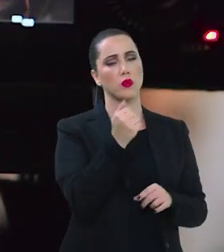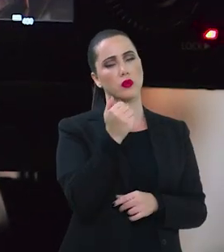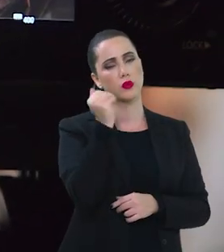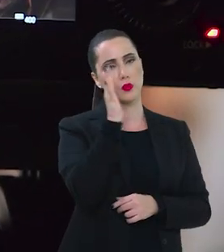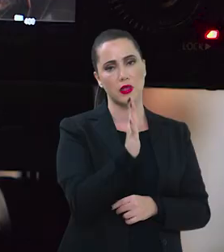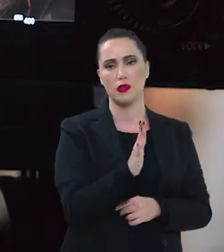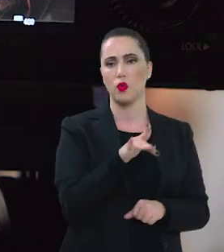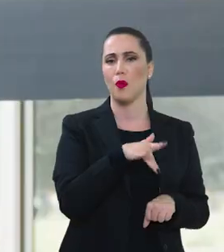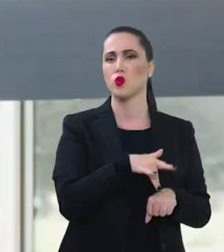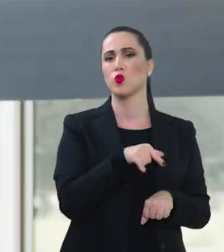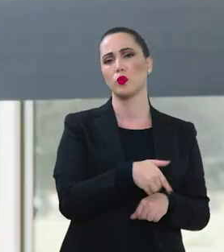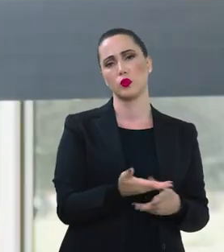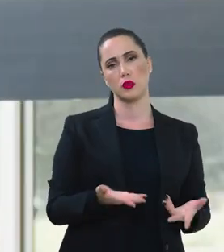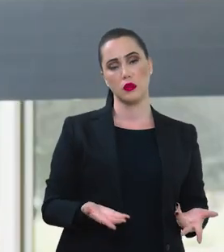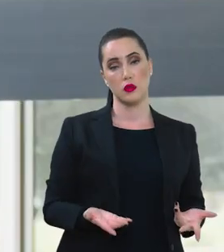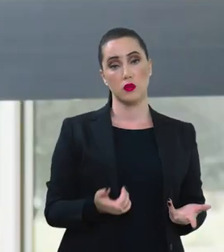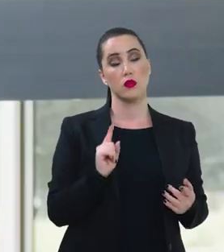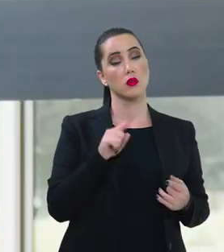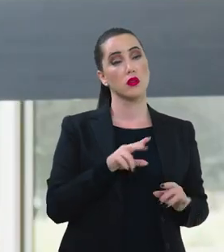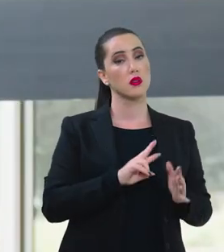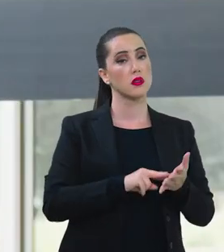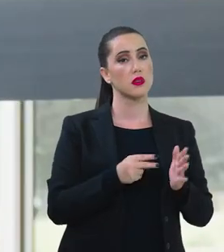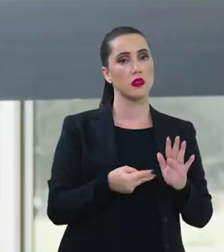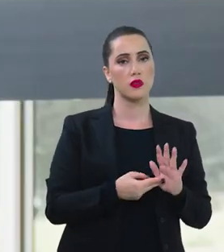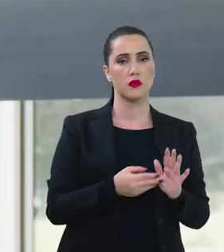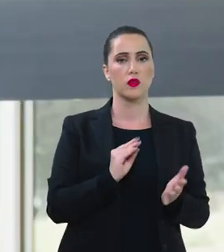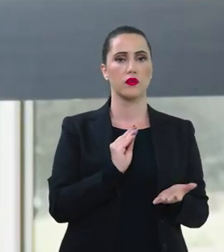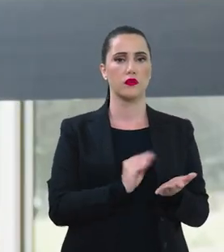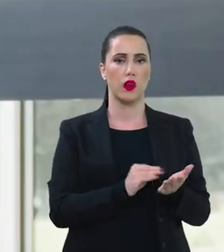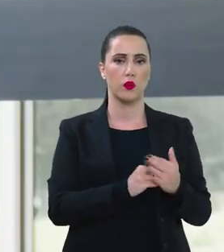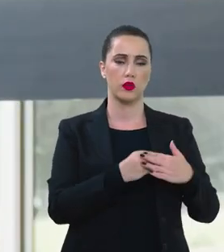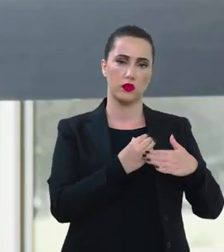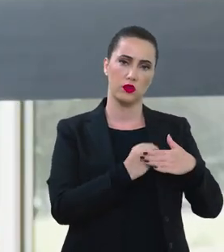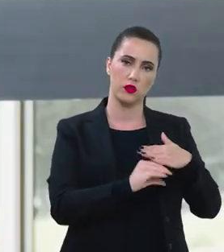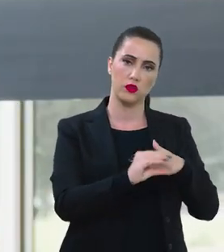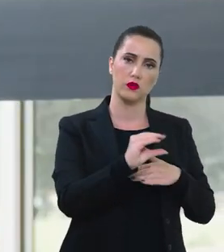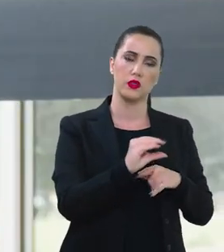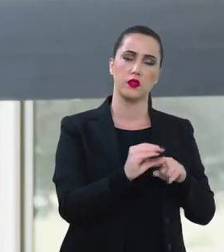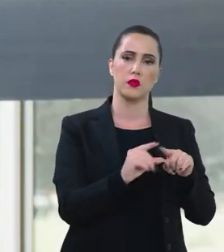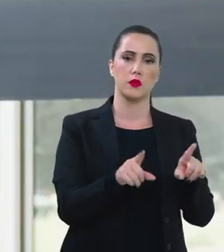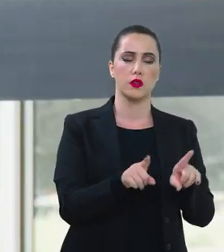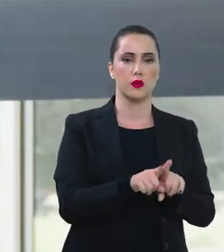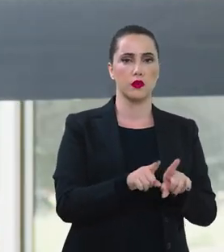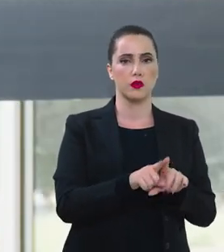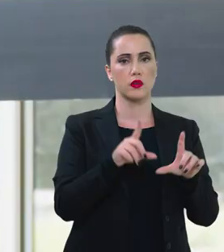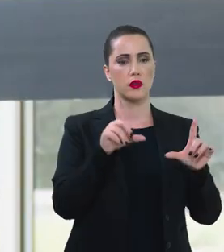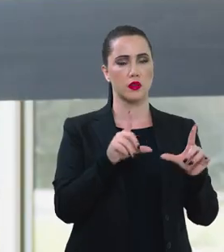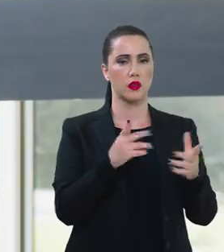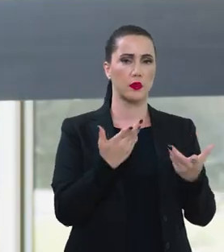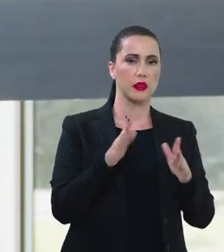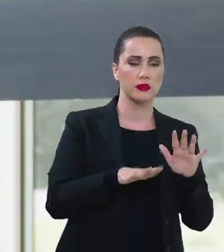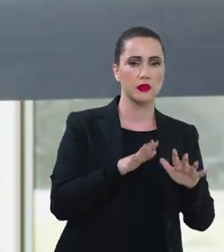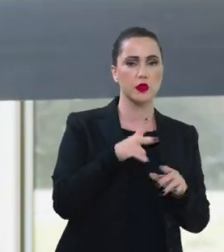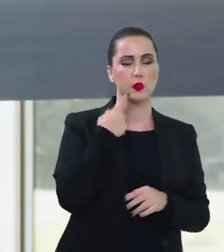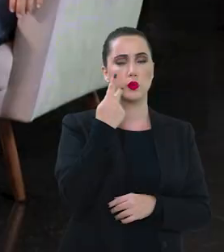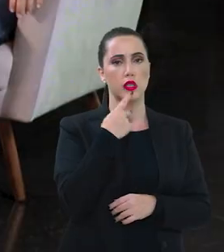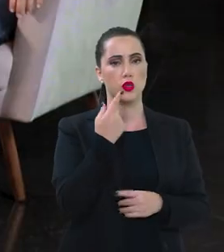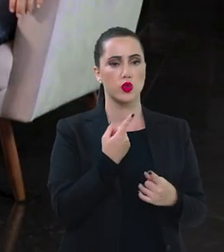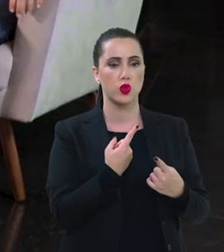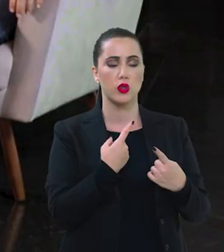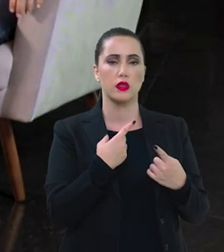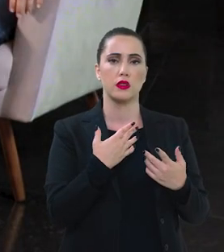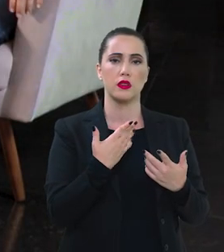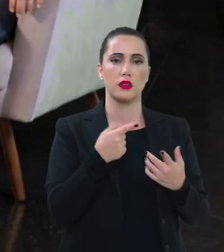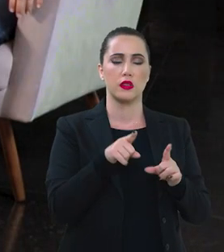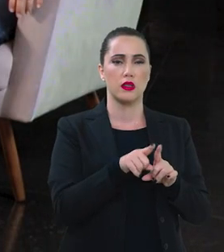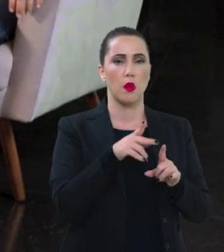Isso é um absurdo e isso é resultado de um processo de falta de investimento e de quebras das